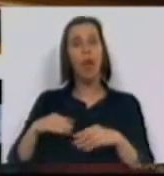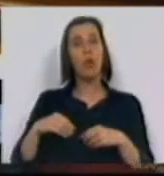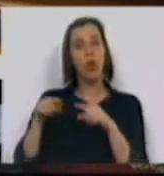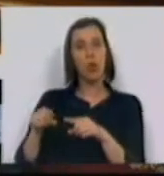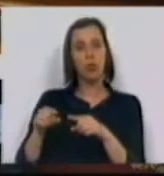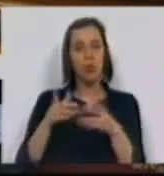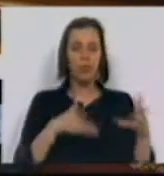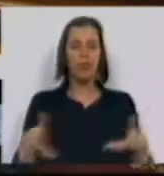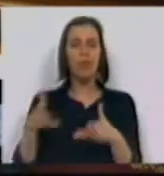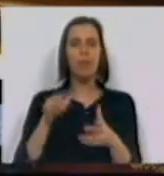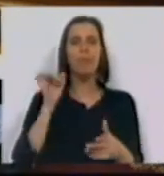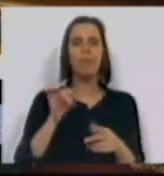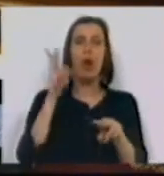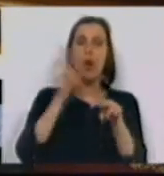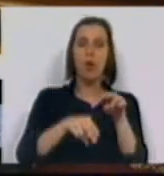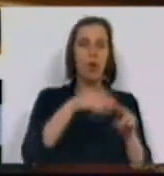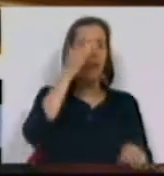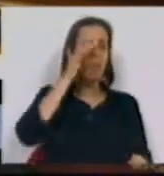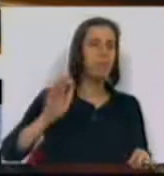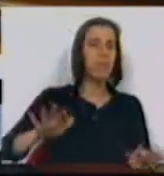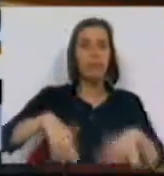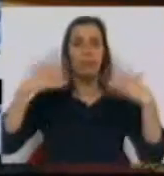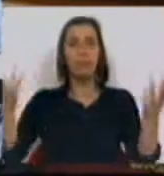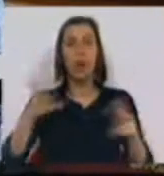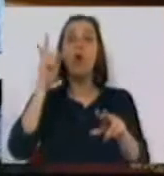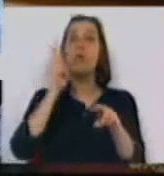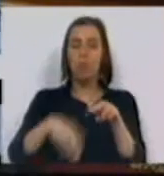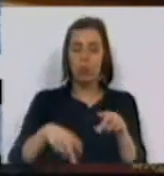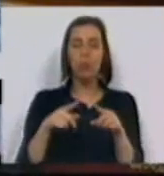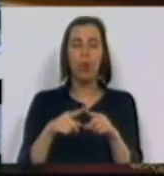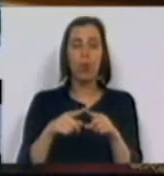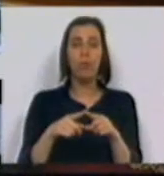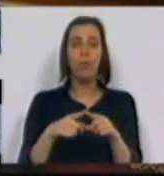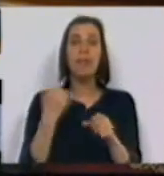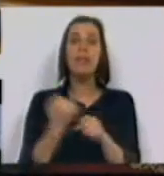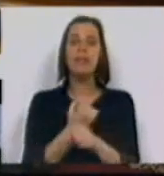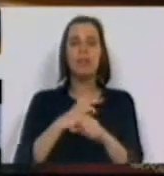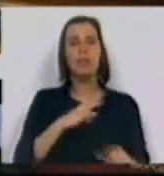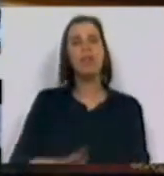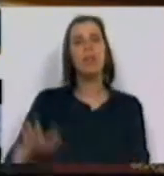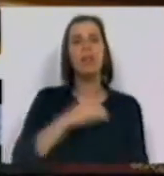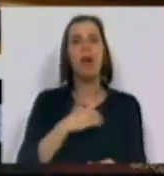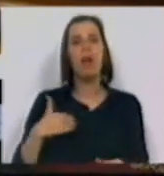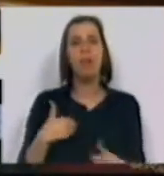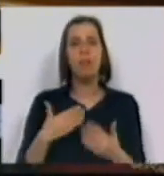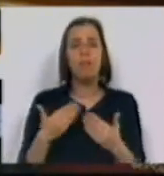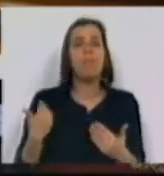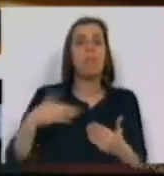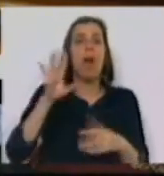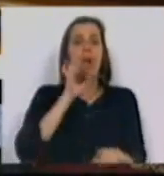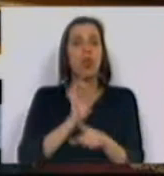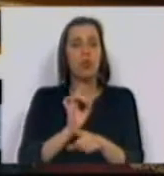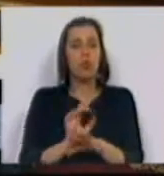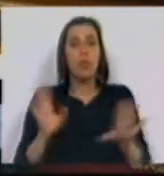uma estratégia de cortes cegos, aliás, cortou em matéria do Serviço Nacional de Saúde até mais do que aquilo